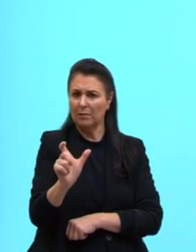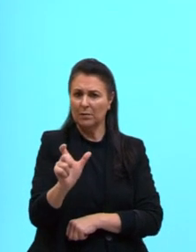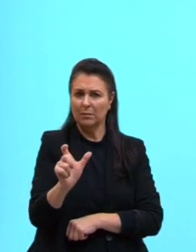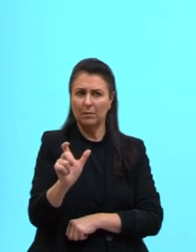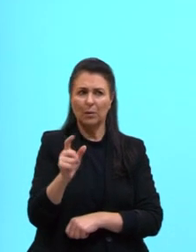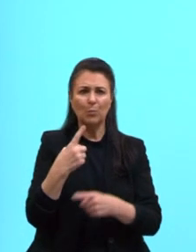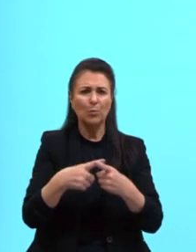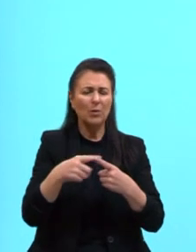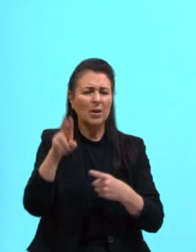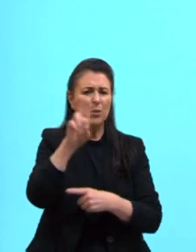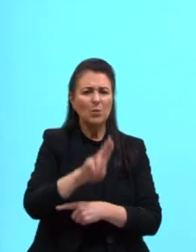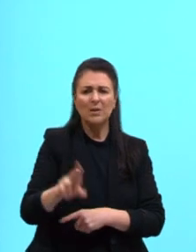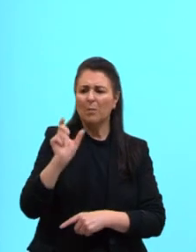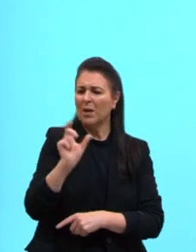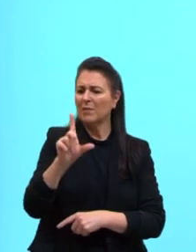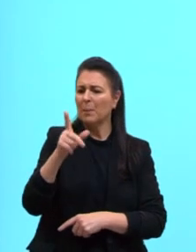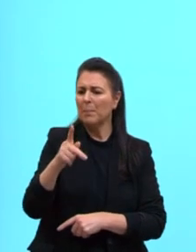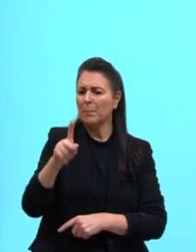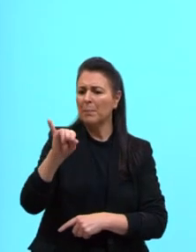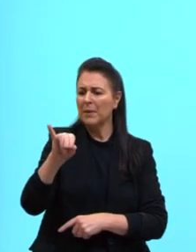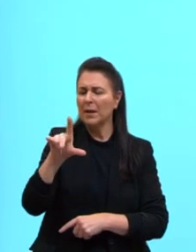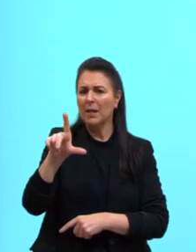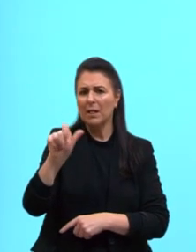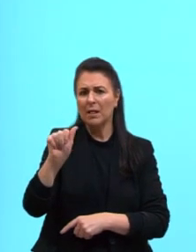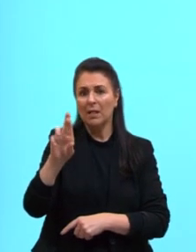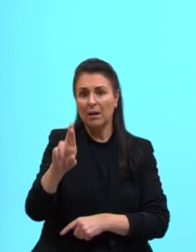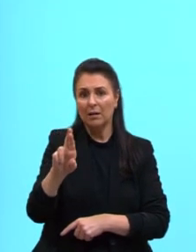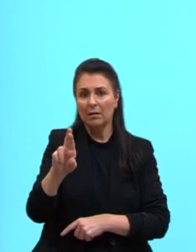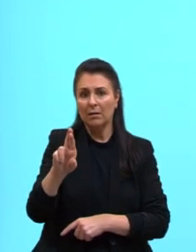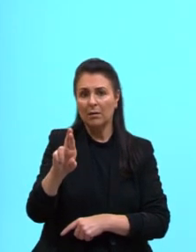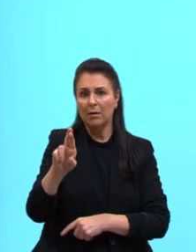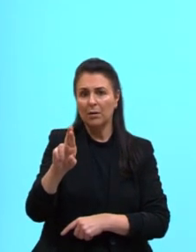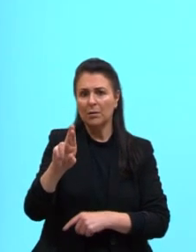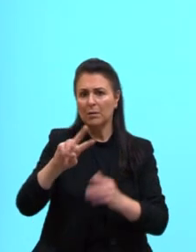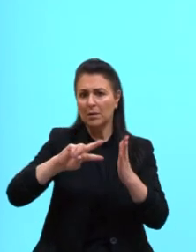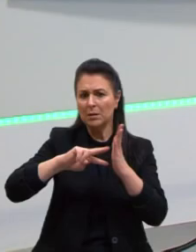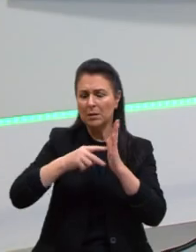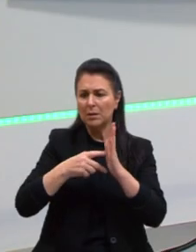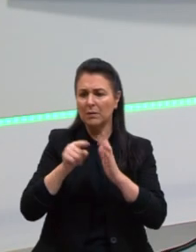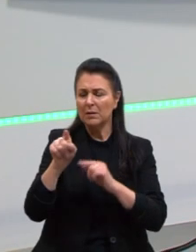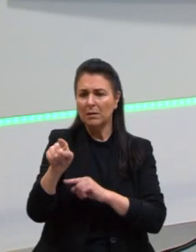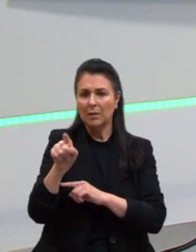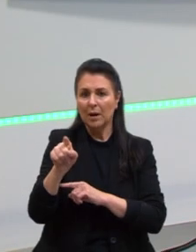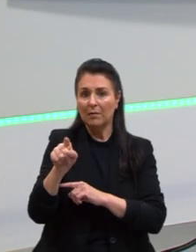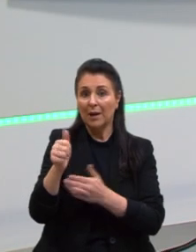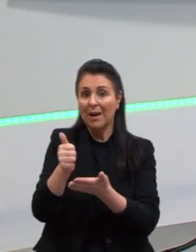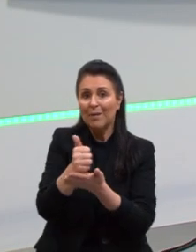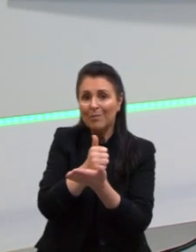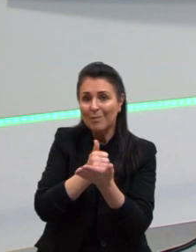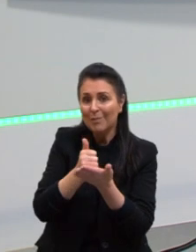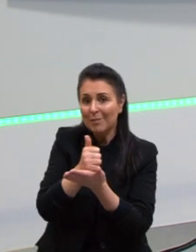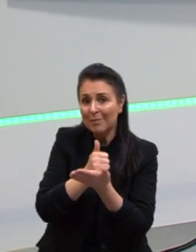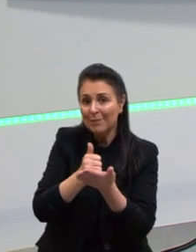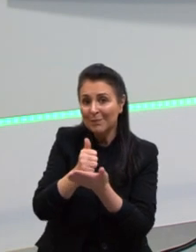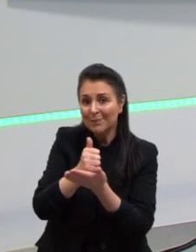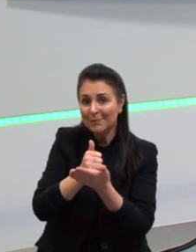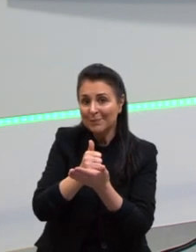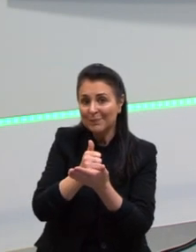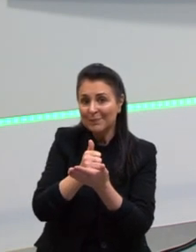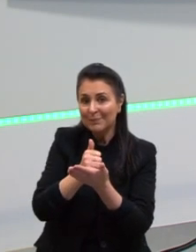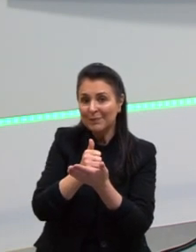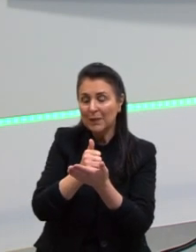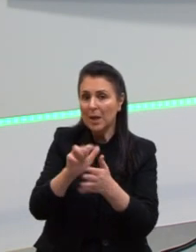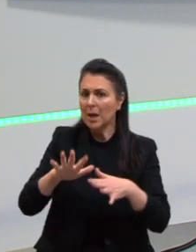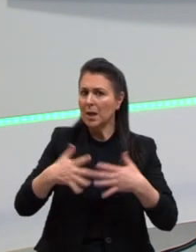a palavra pilar ali? Quando o pilar civil não é garantido. O significa pilar? É base. Então,